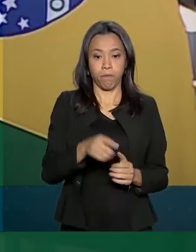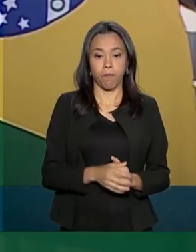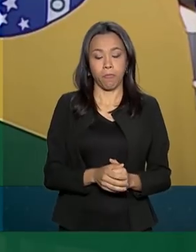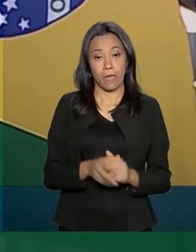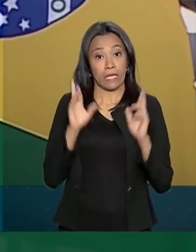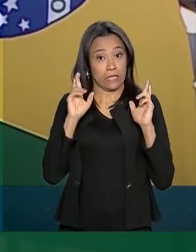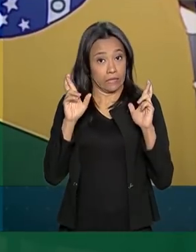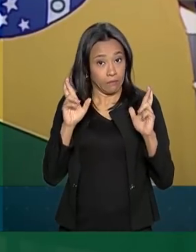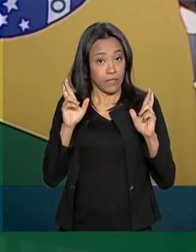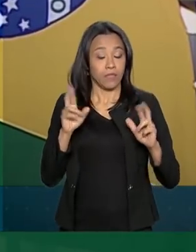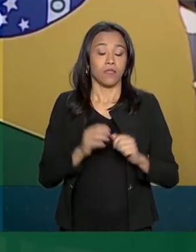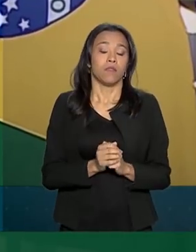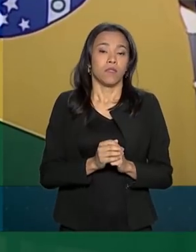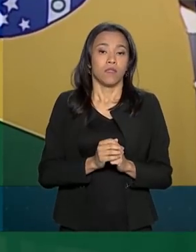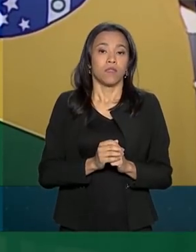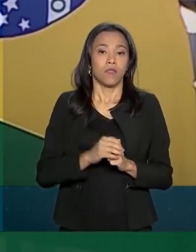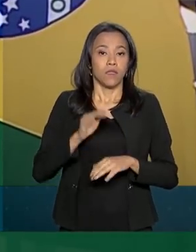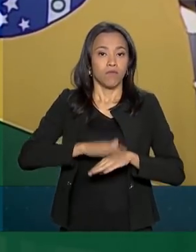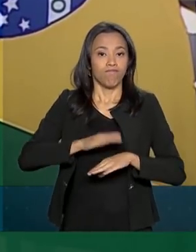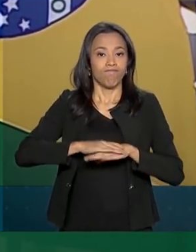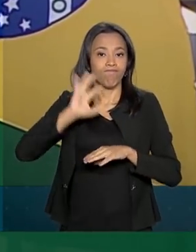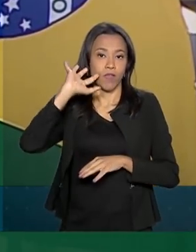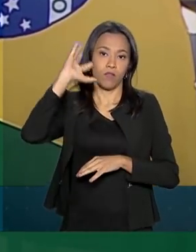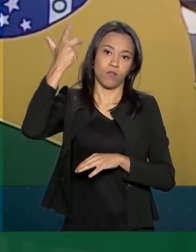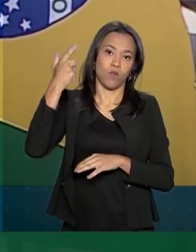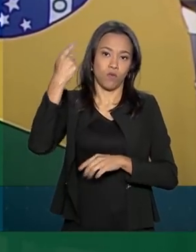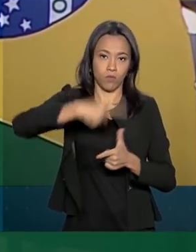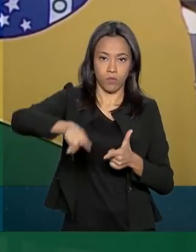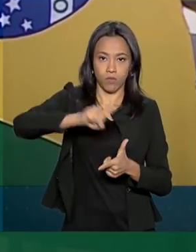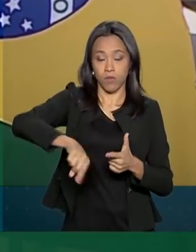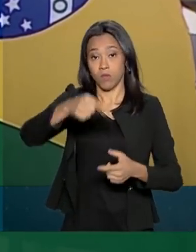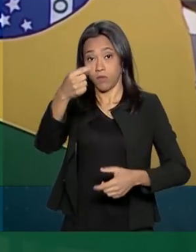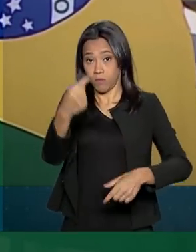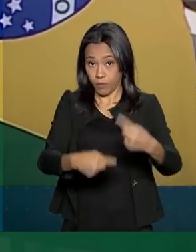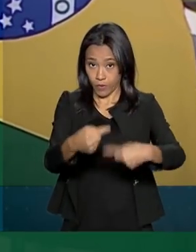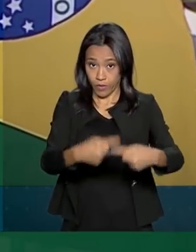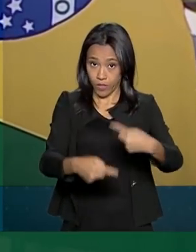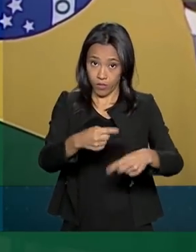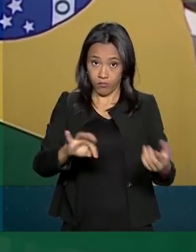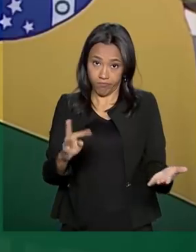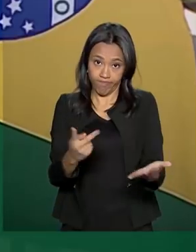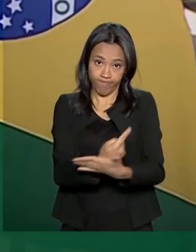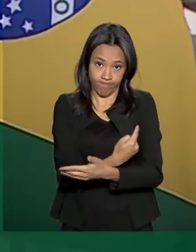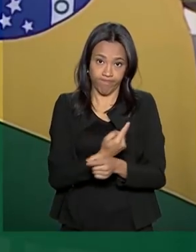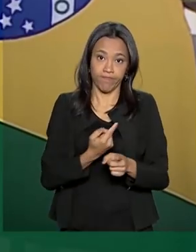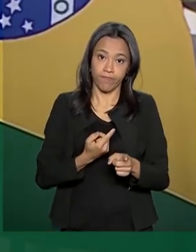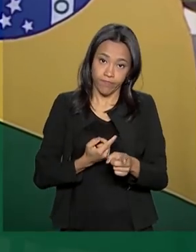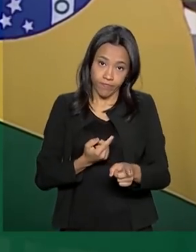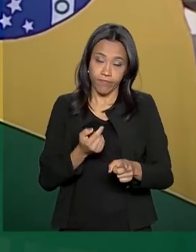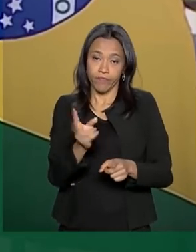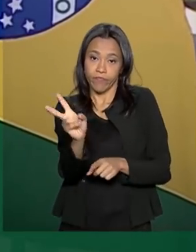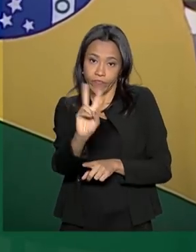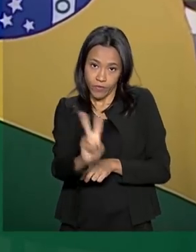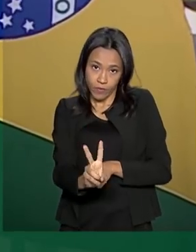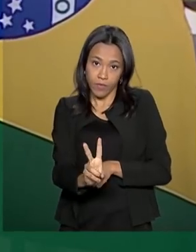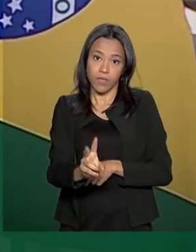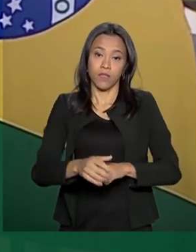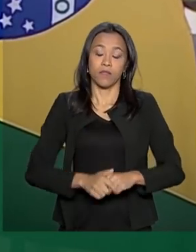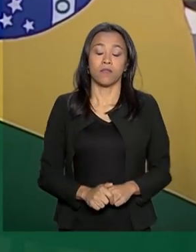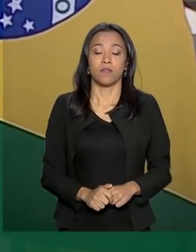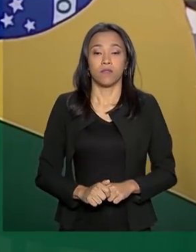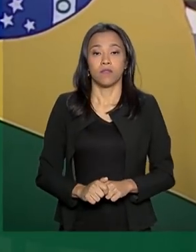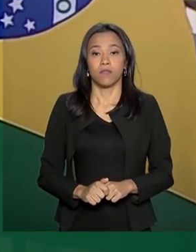política na qual, no fim, haverá eleições presidenciais e,